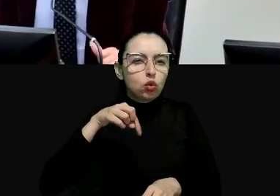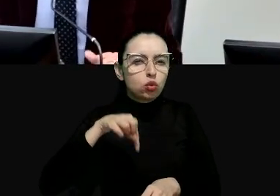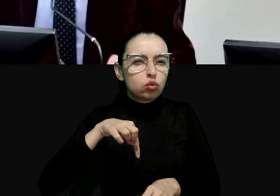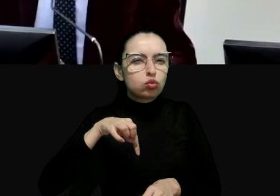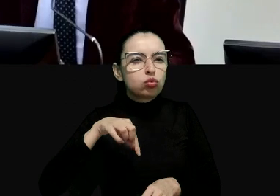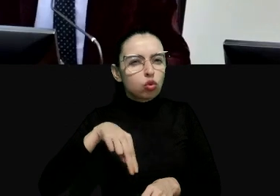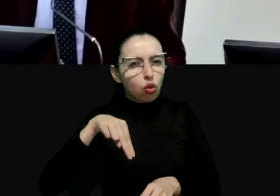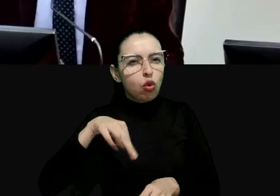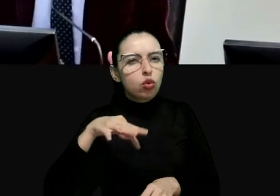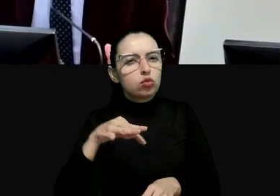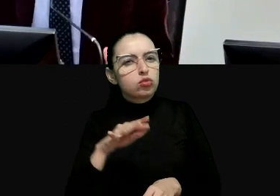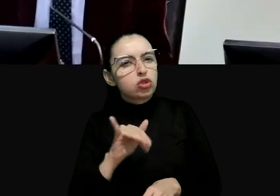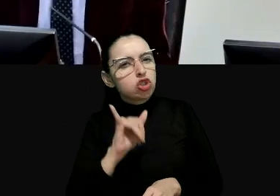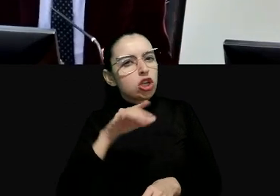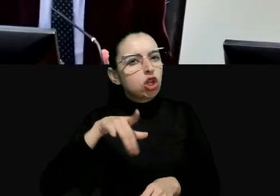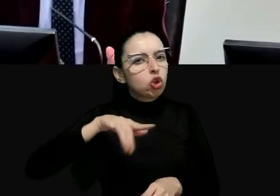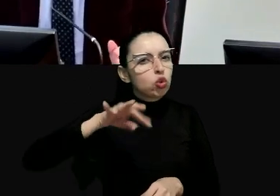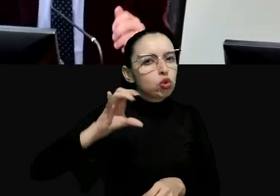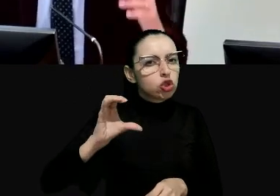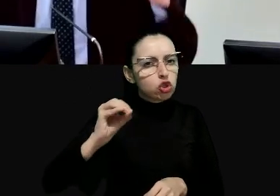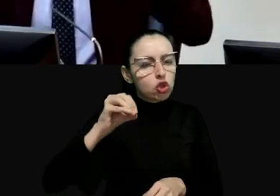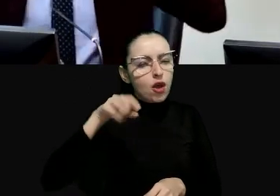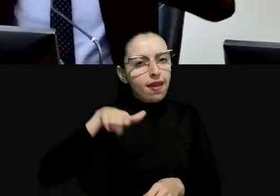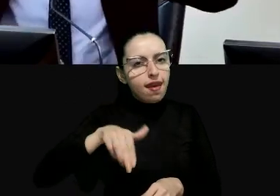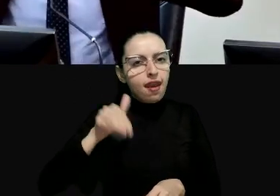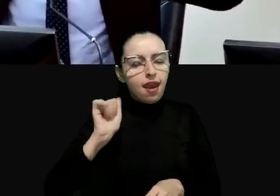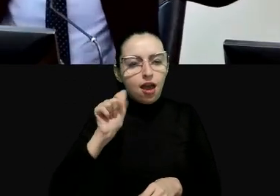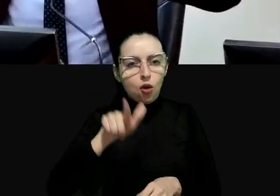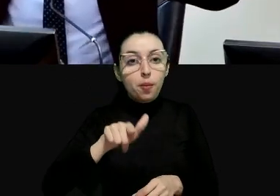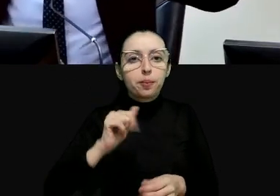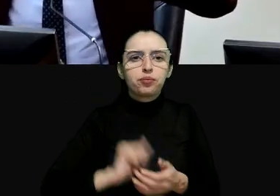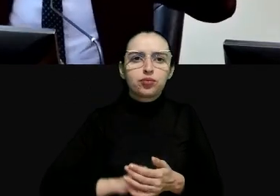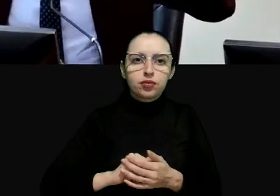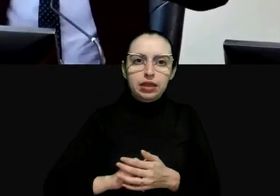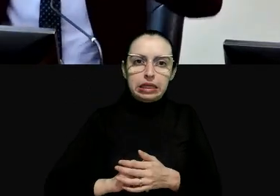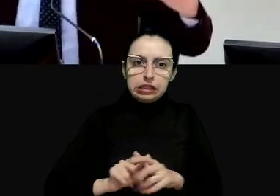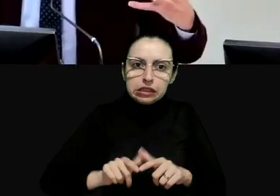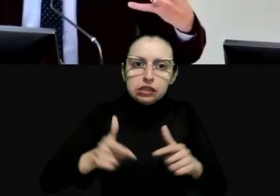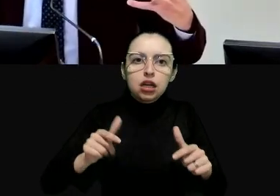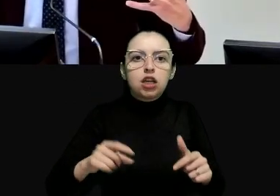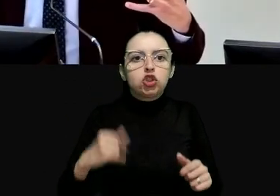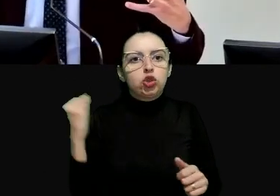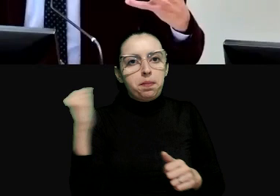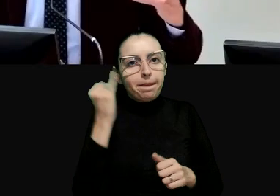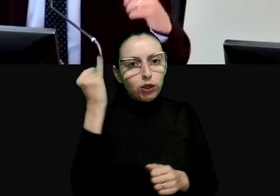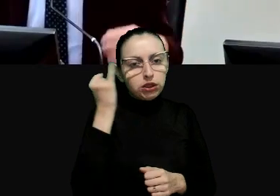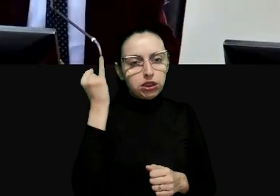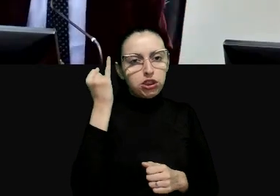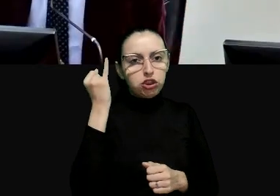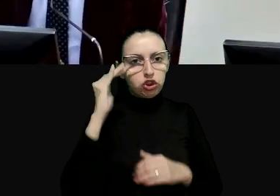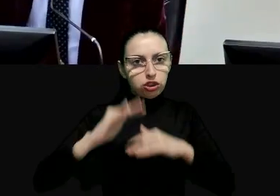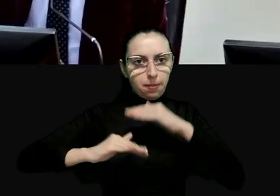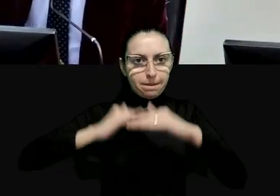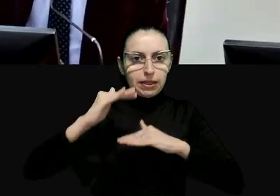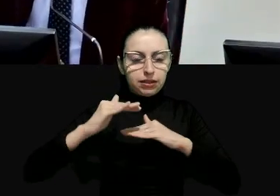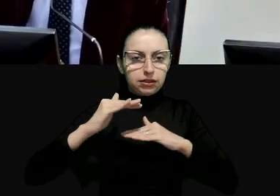inconstitucionales isso é o primeiro passo e é jurídicamente um passo muito grande de